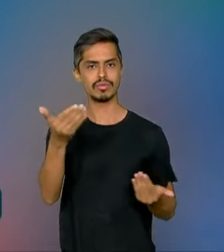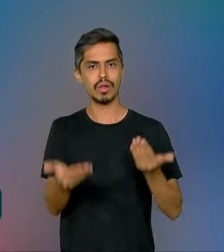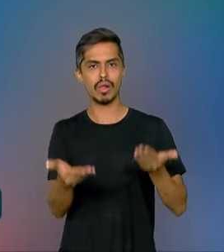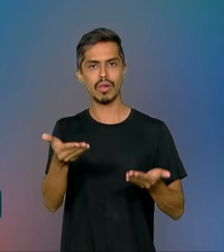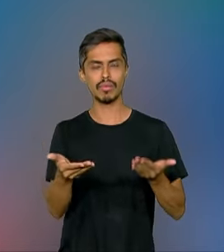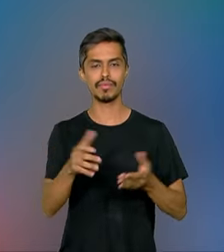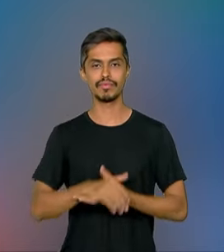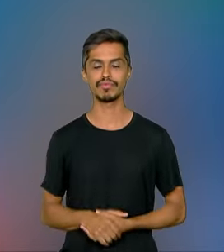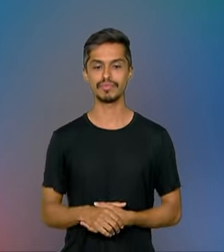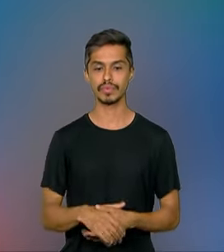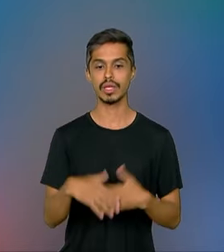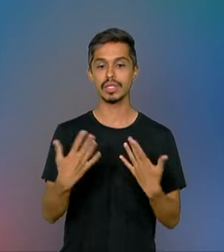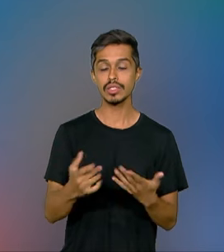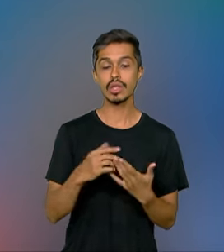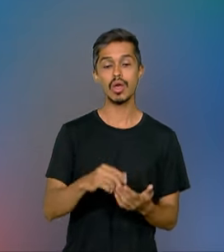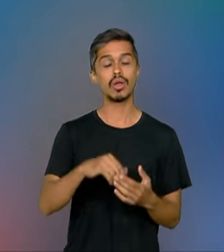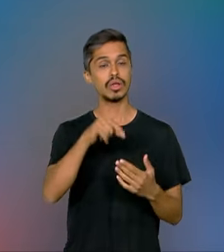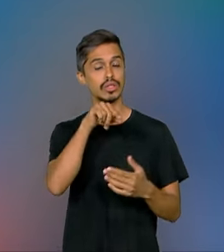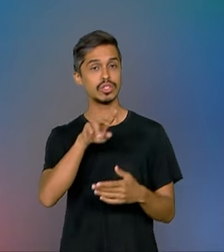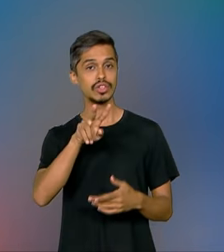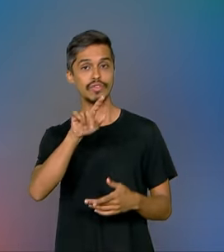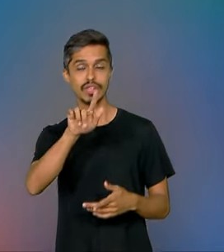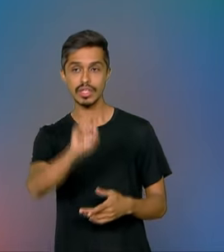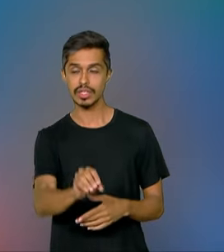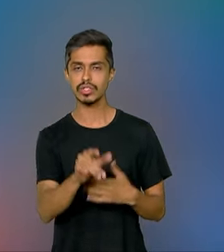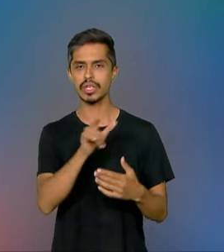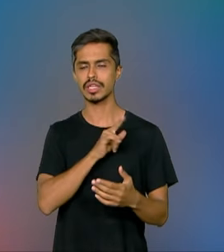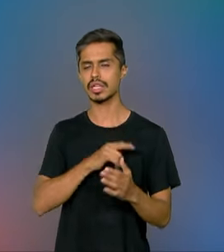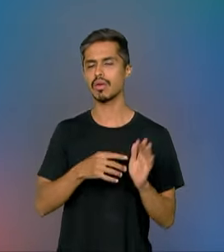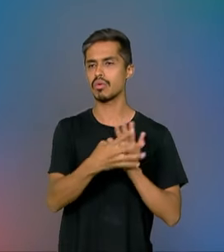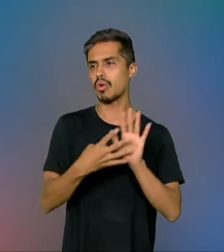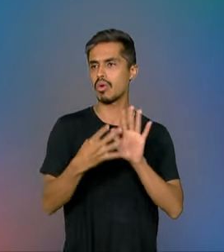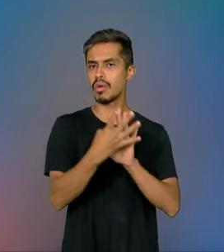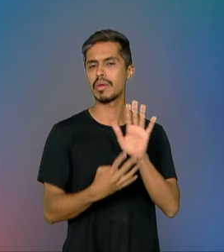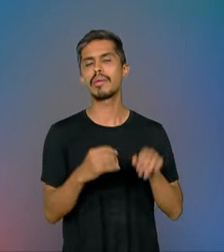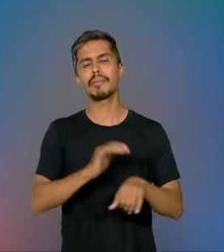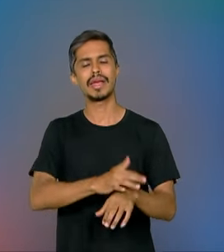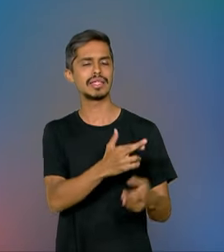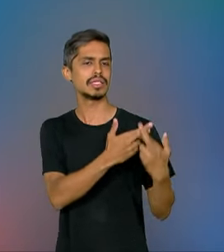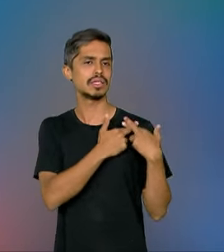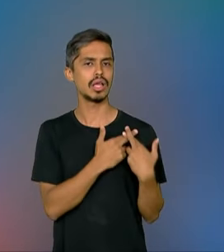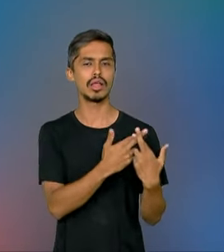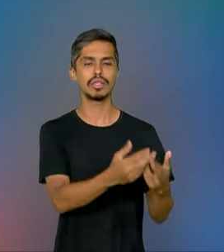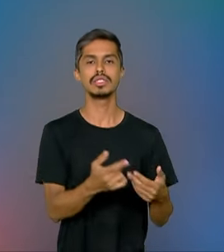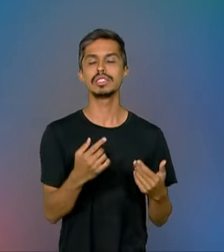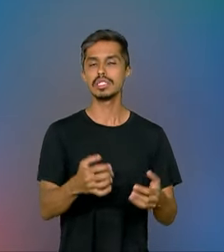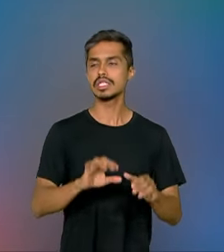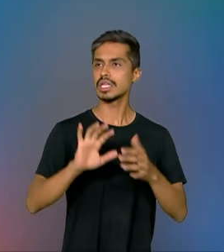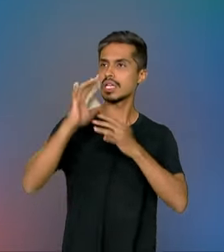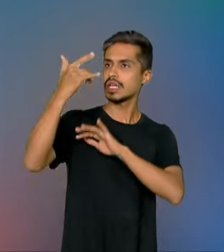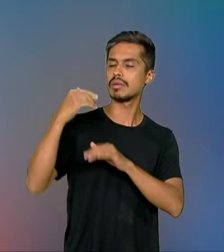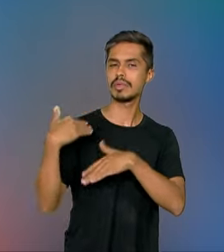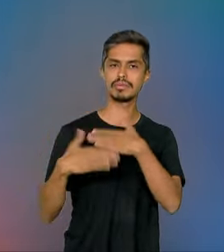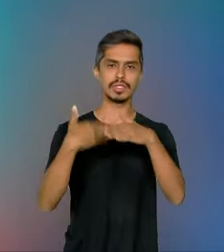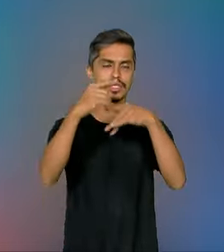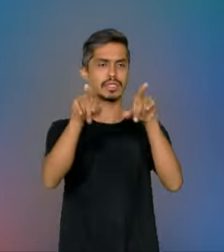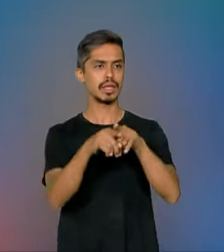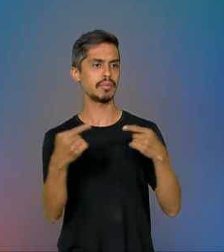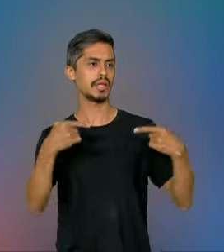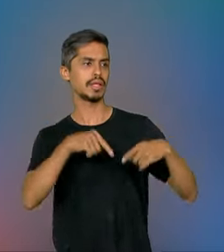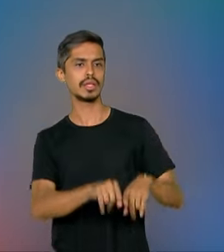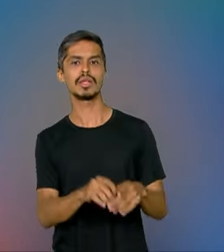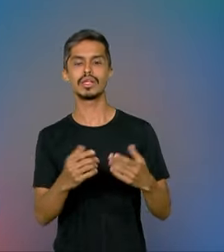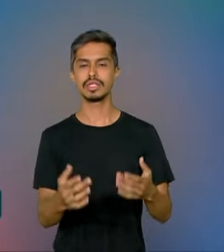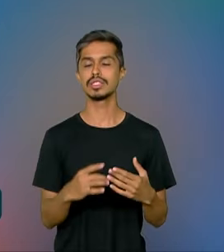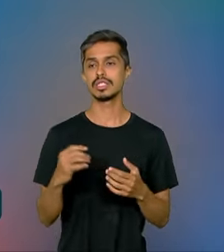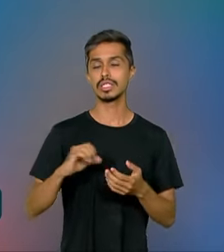instância de governabilidade e debate para sair com uma agenda responsável climática, de crescimento, de parceria, de redução